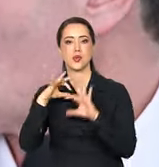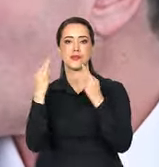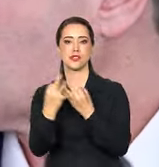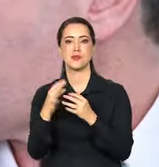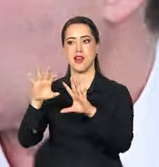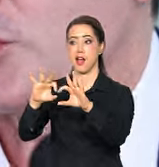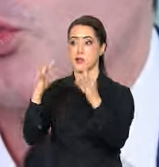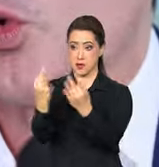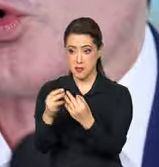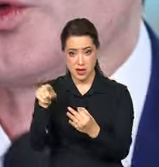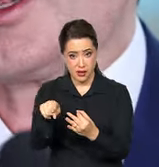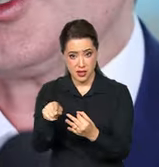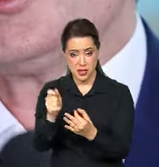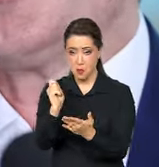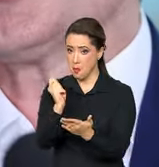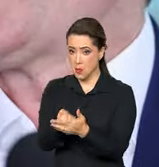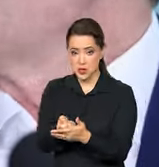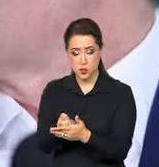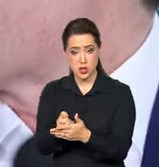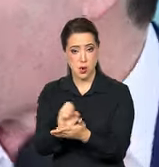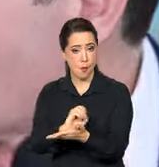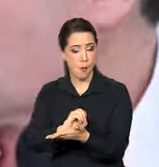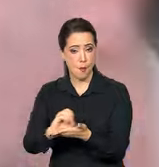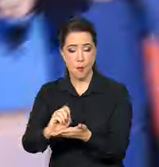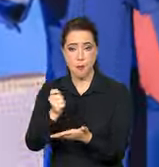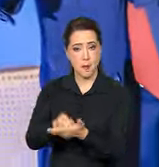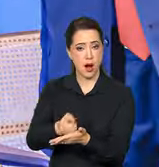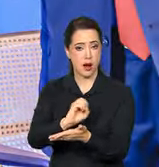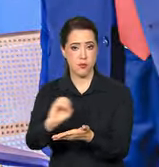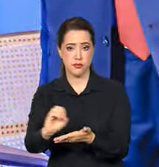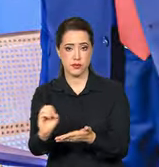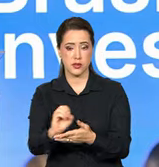vão ter o seu contrato imediatamente quitado.